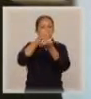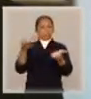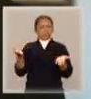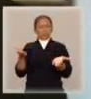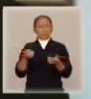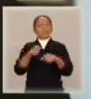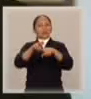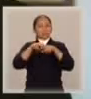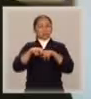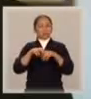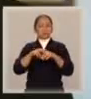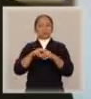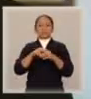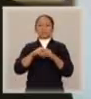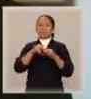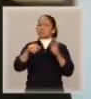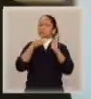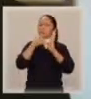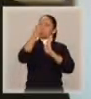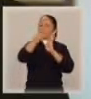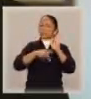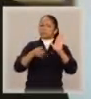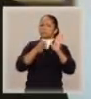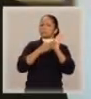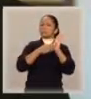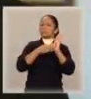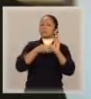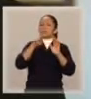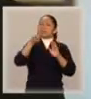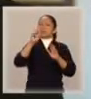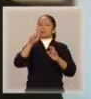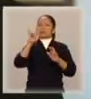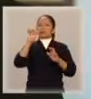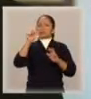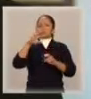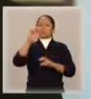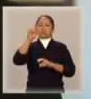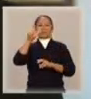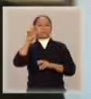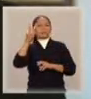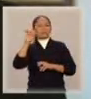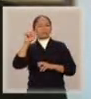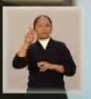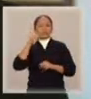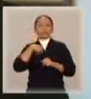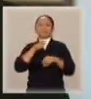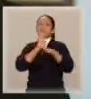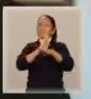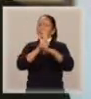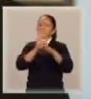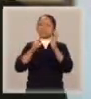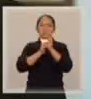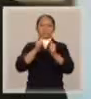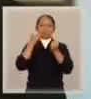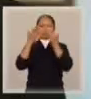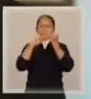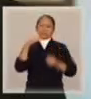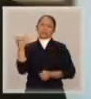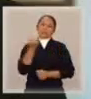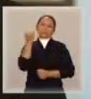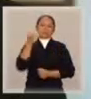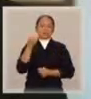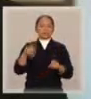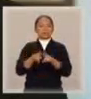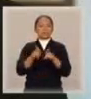deputado Régio de Oliveira propõe, entre as medidas, o acompanhamento psicológico. Além da